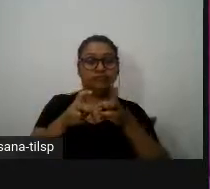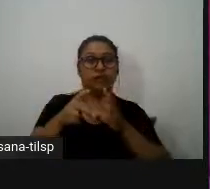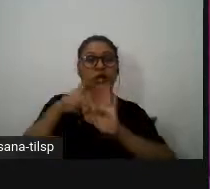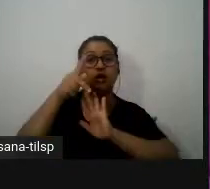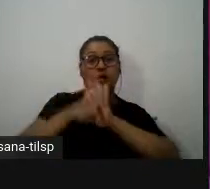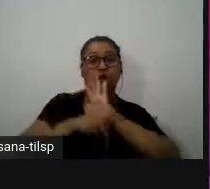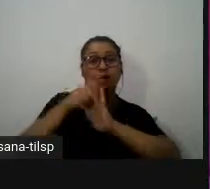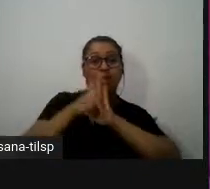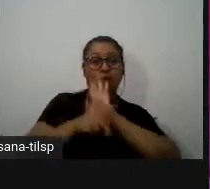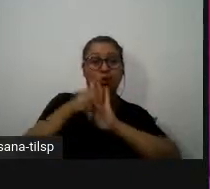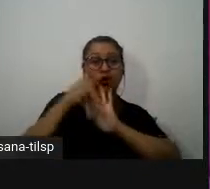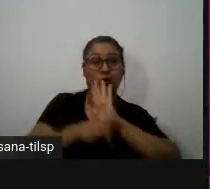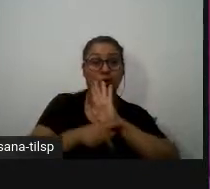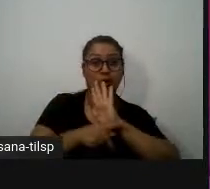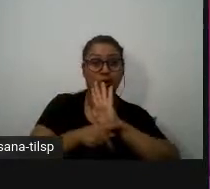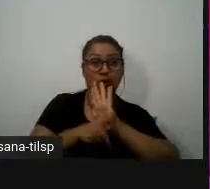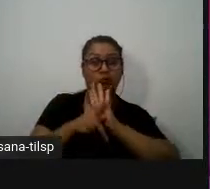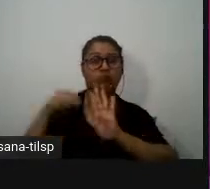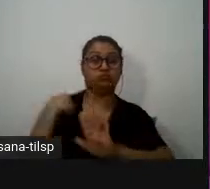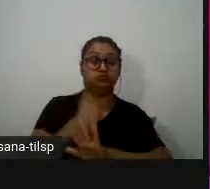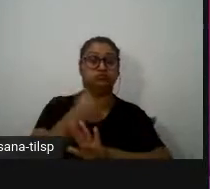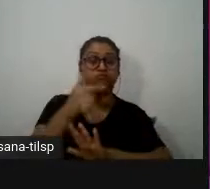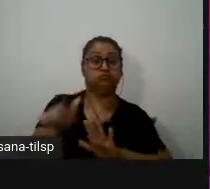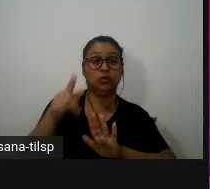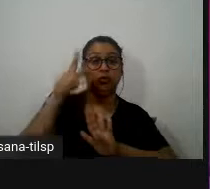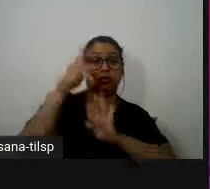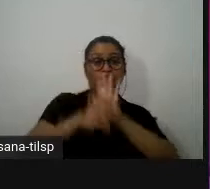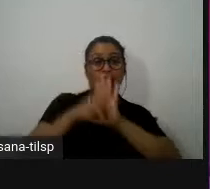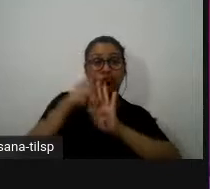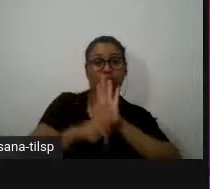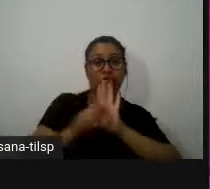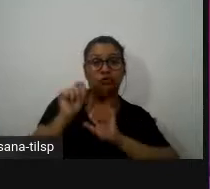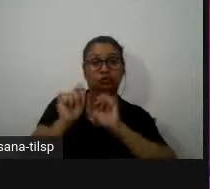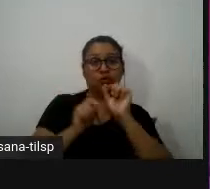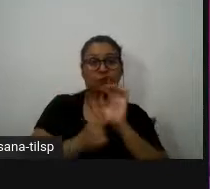vou dizer não ia fechar porque nós ainda continuamos mas pelo menos estabilizar